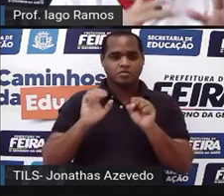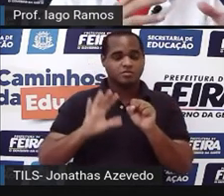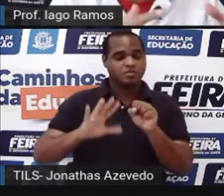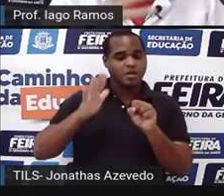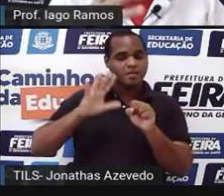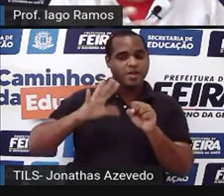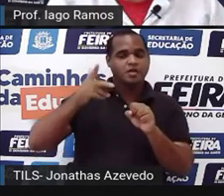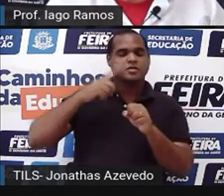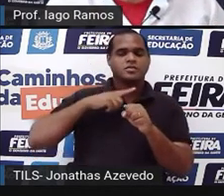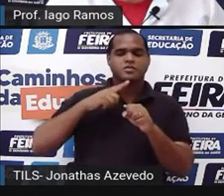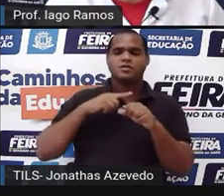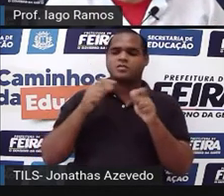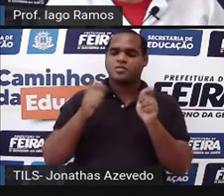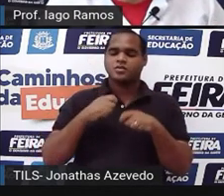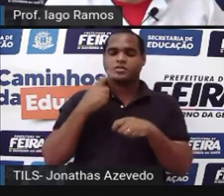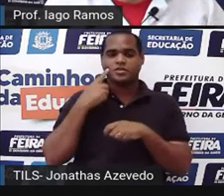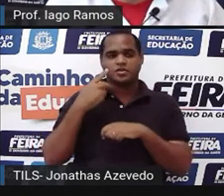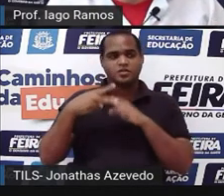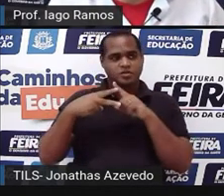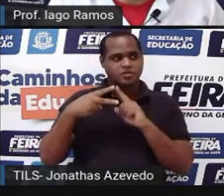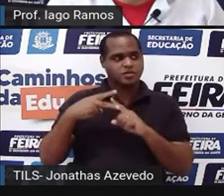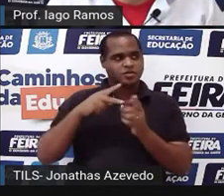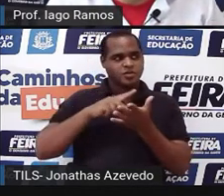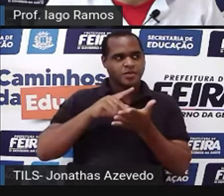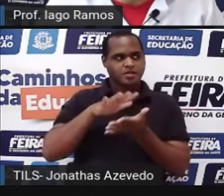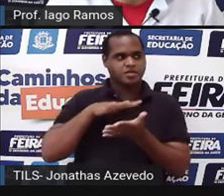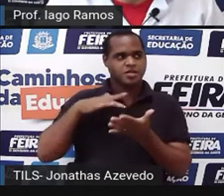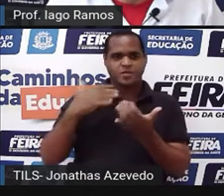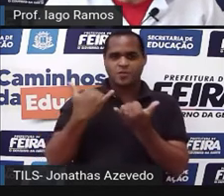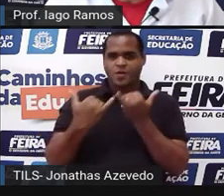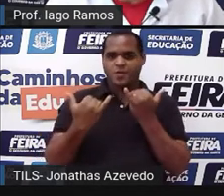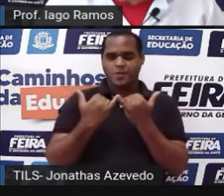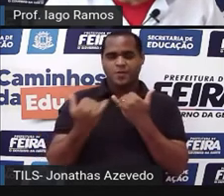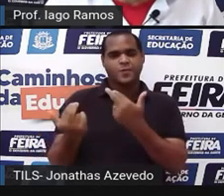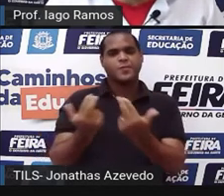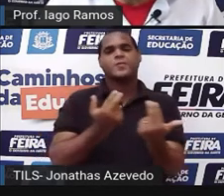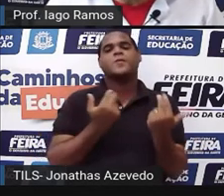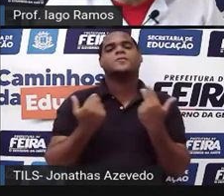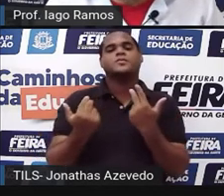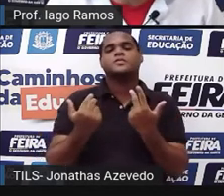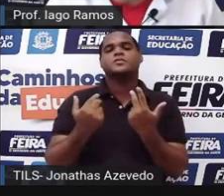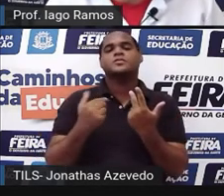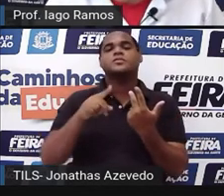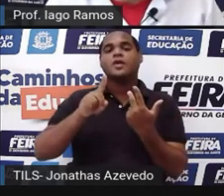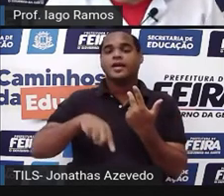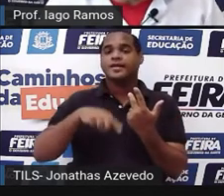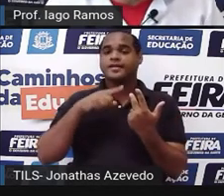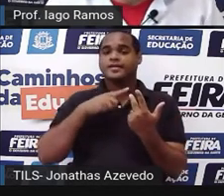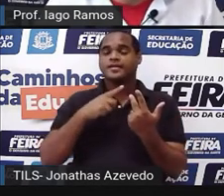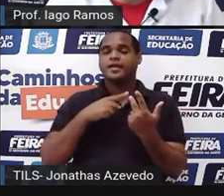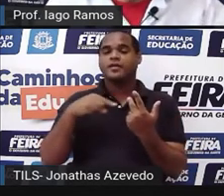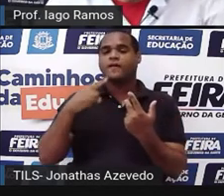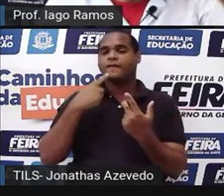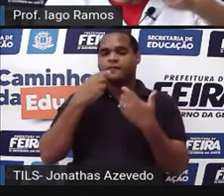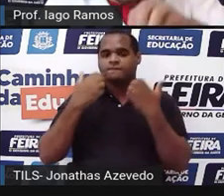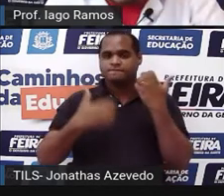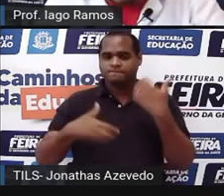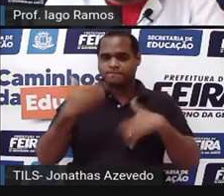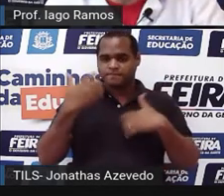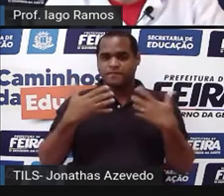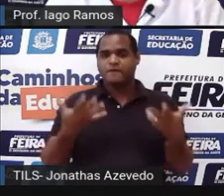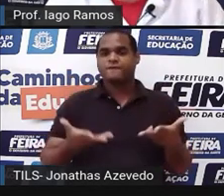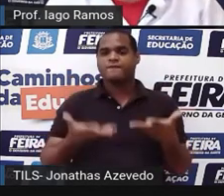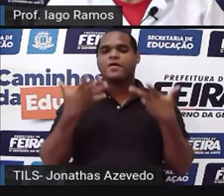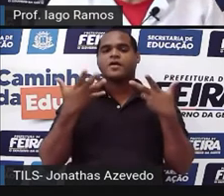fazem com que duas figuras geométricas planas sejam semelhantes. E aí a gente leva isso para